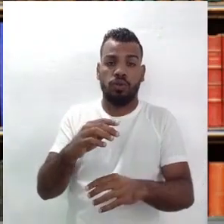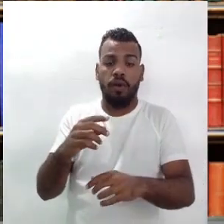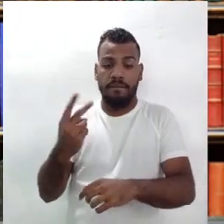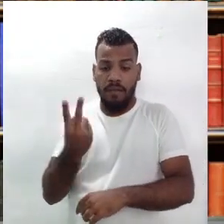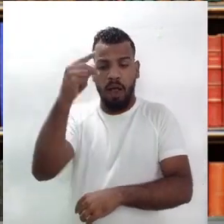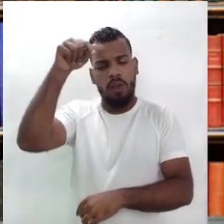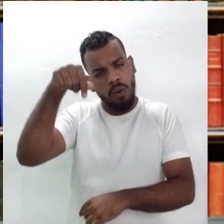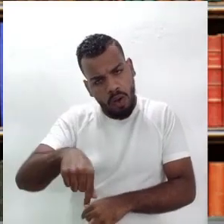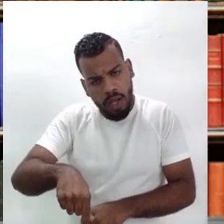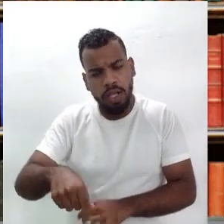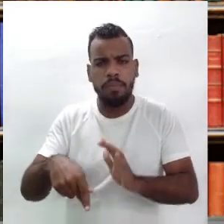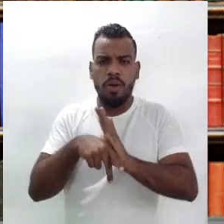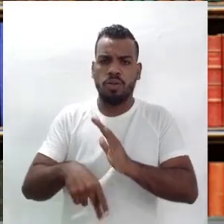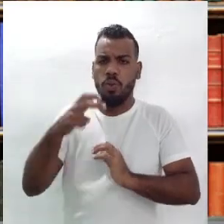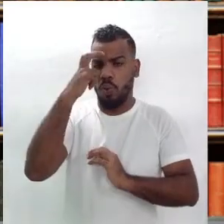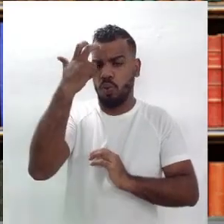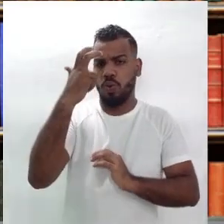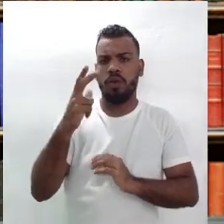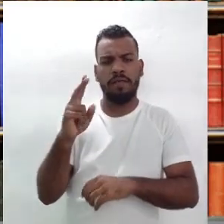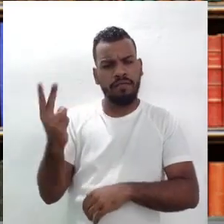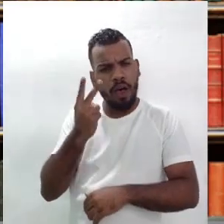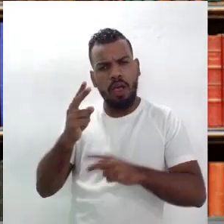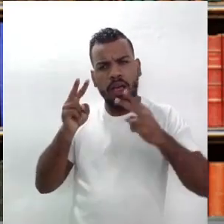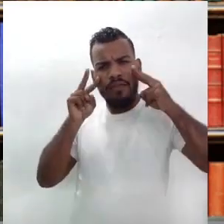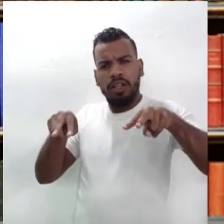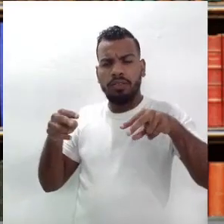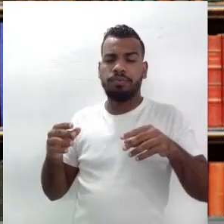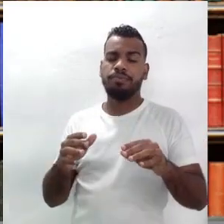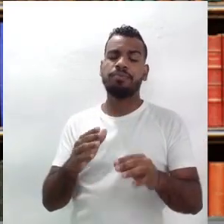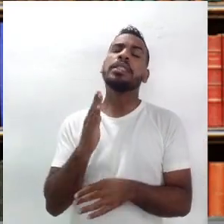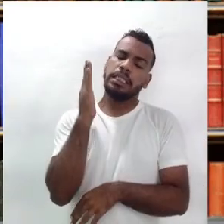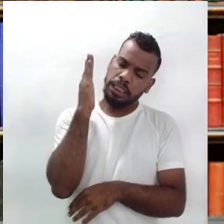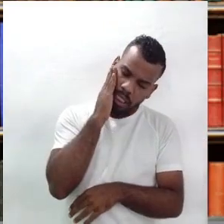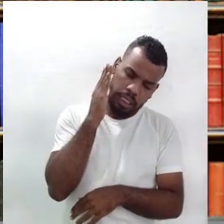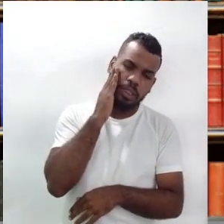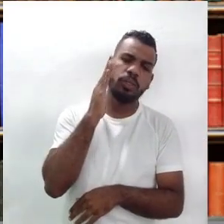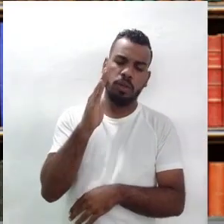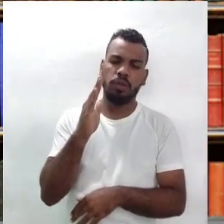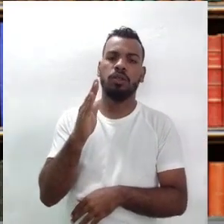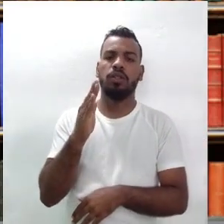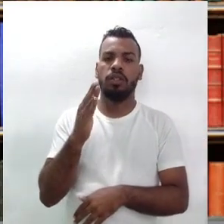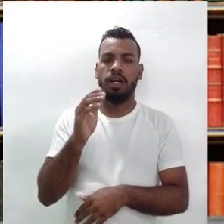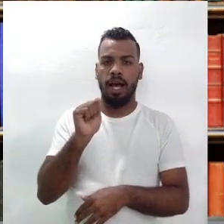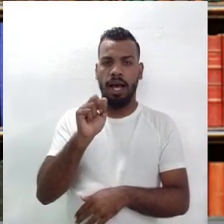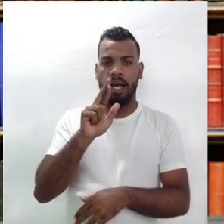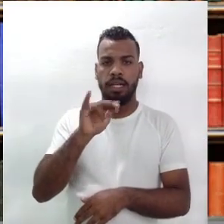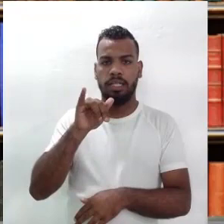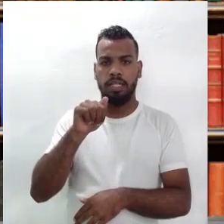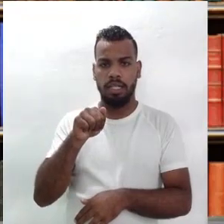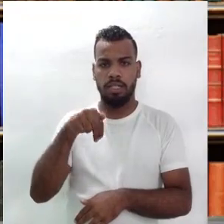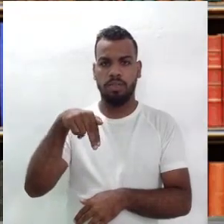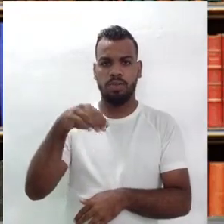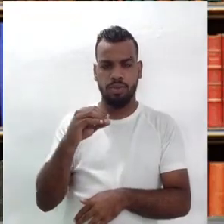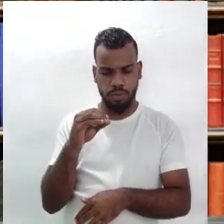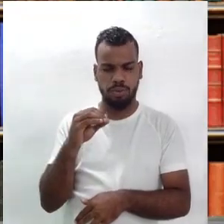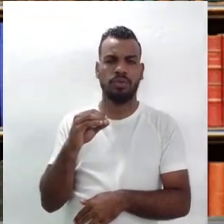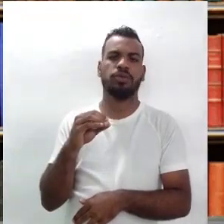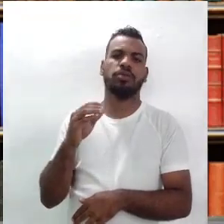valores, à nossa cultura. está certo que a proposta de Ariano Suassuna,